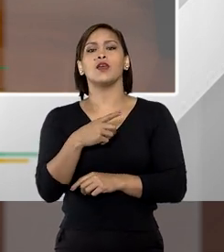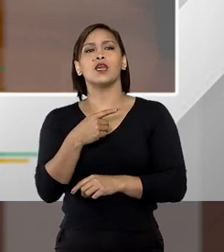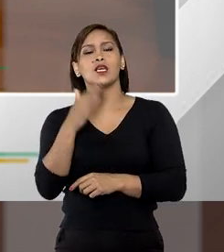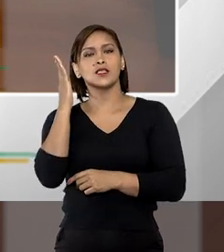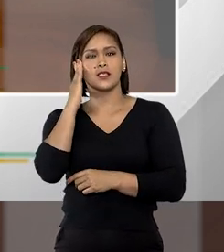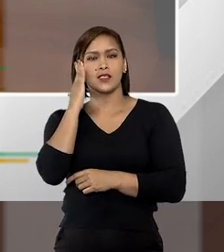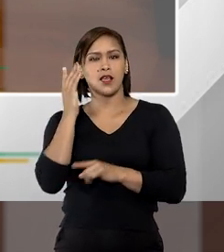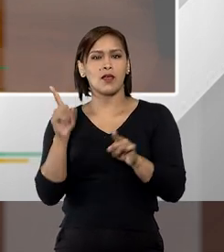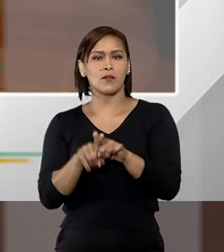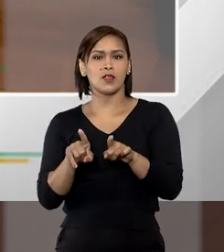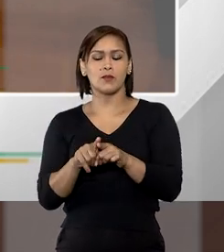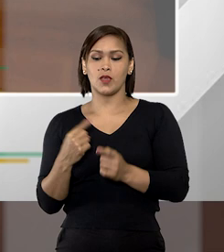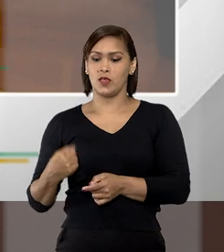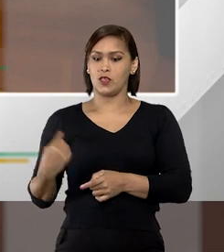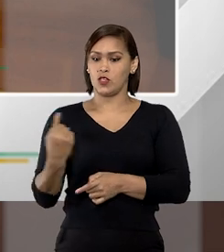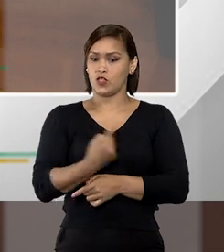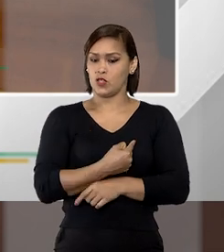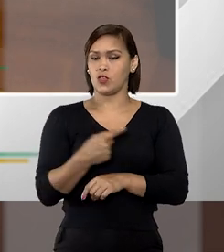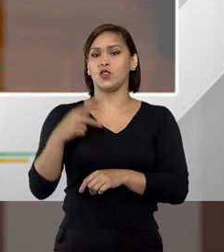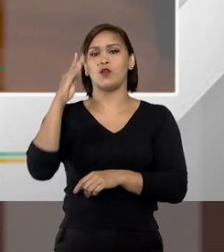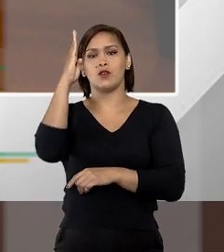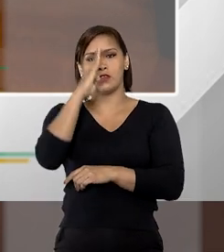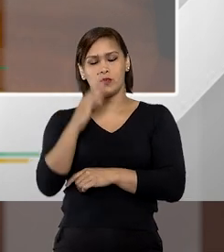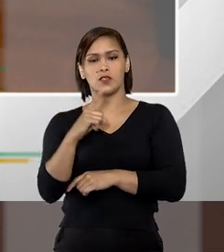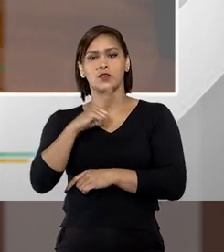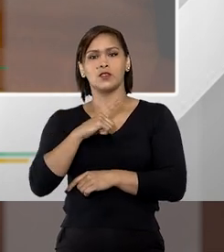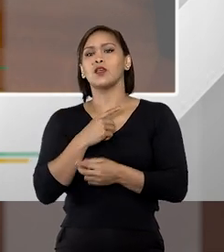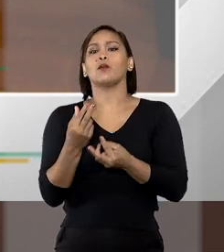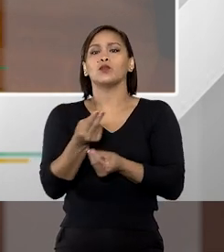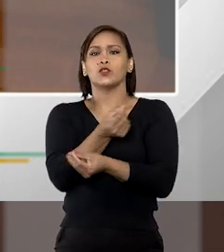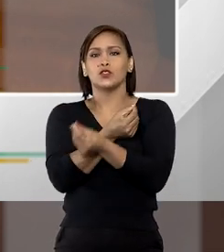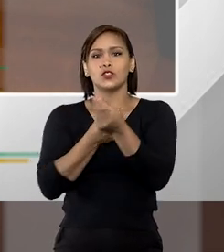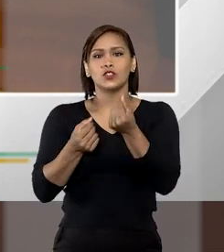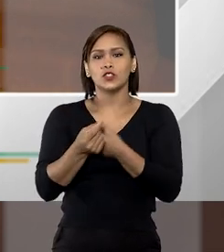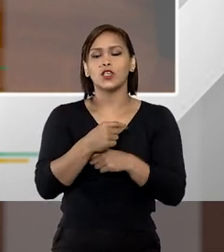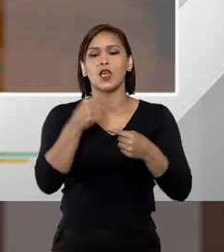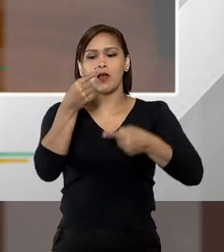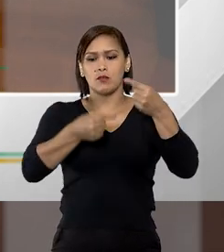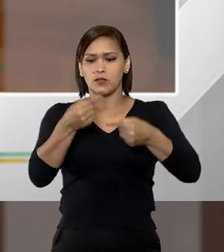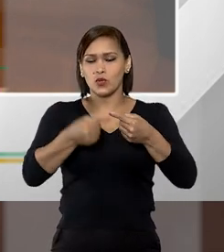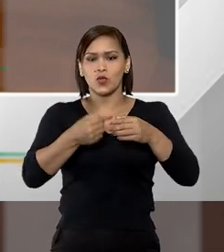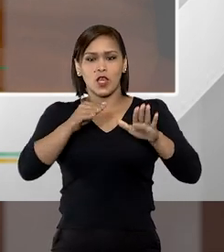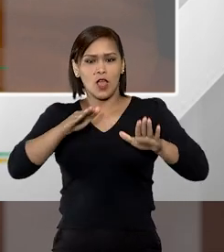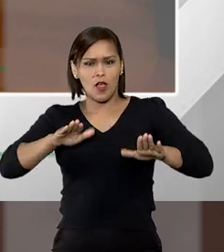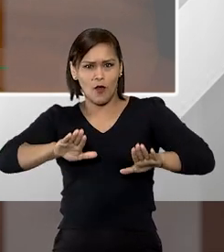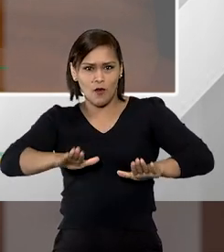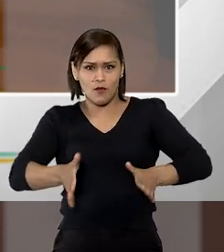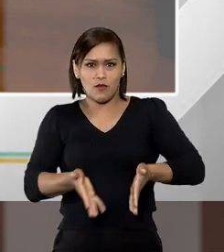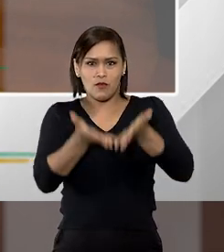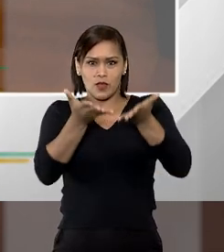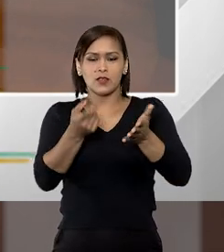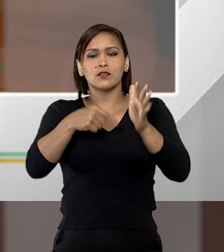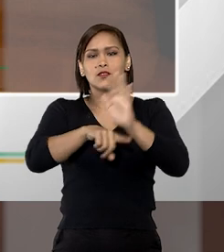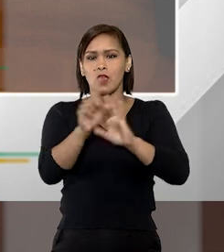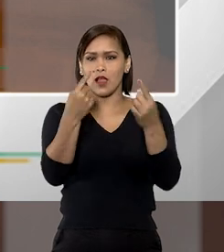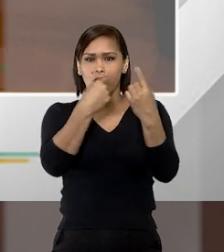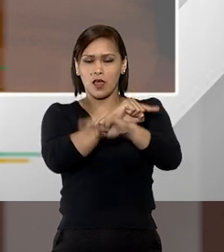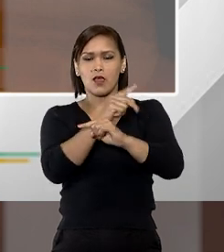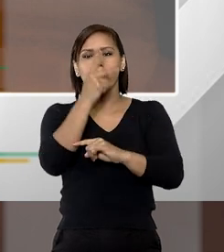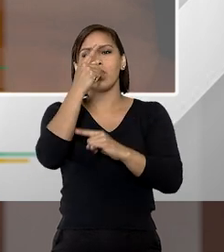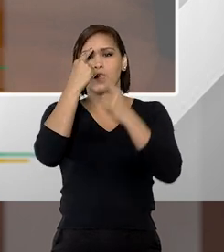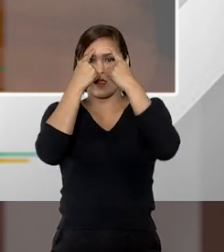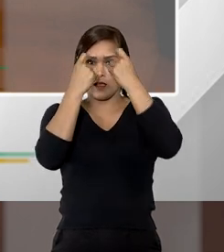saiba que nós no estado do Brasil temos dinheiro para fazer políticas de enfrentamento à violência contra a mulher nós temos